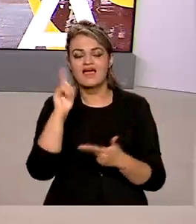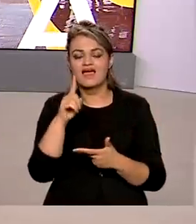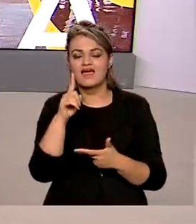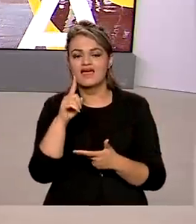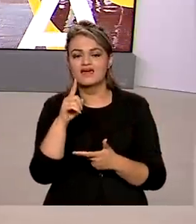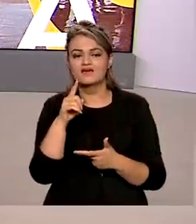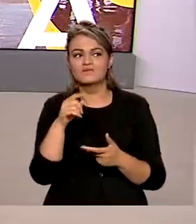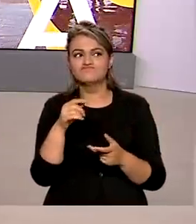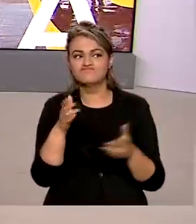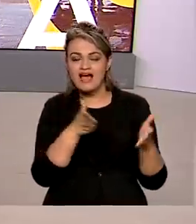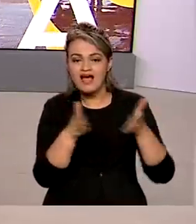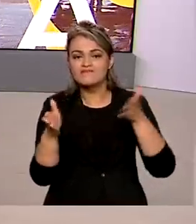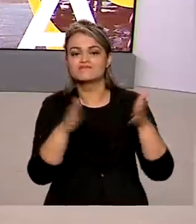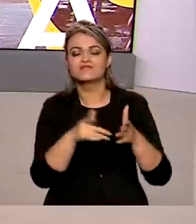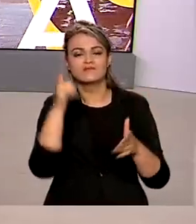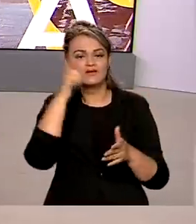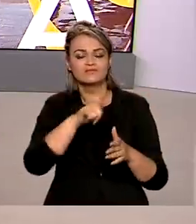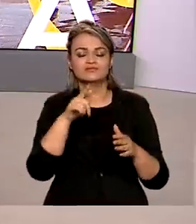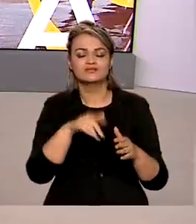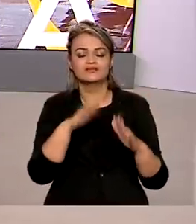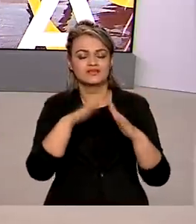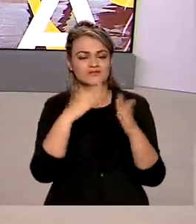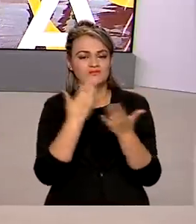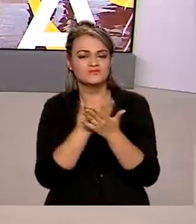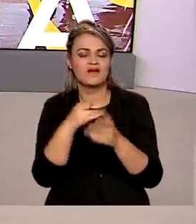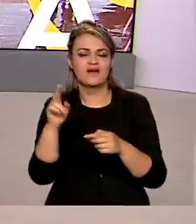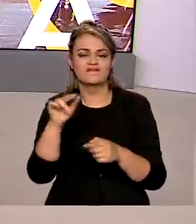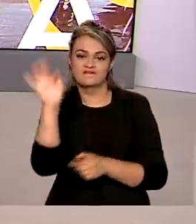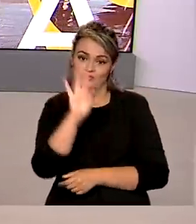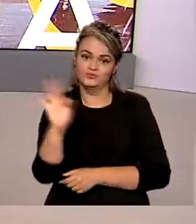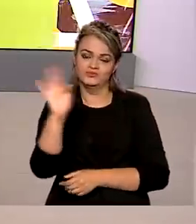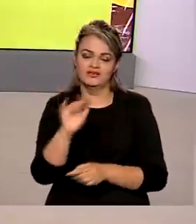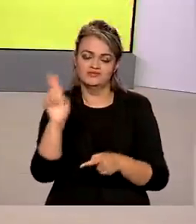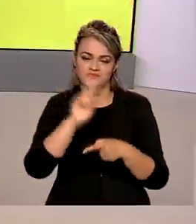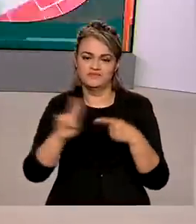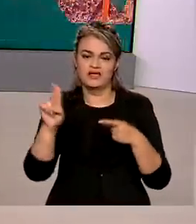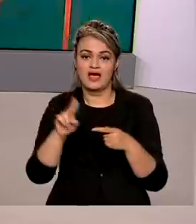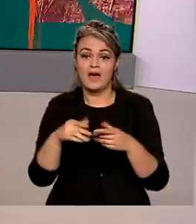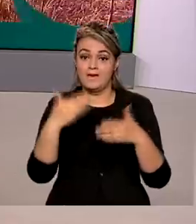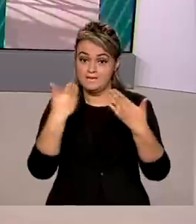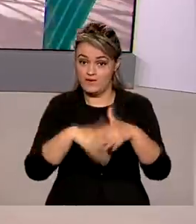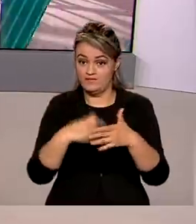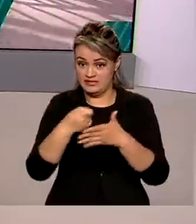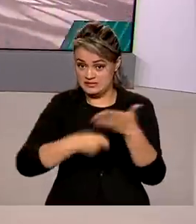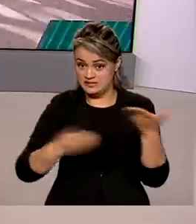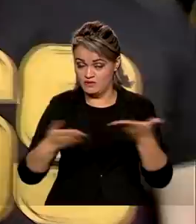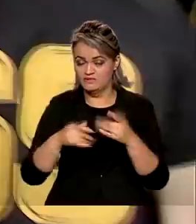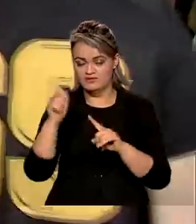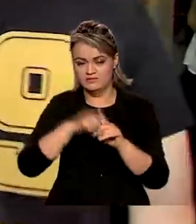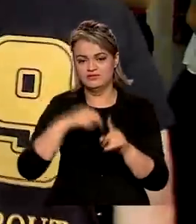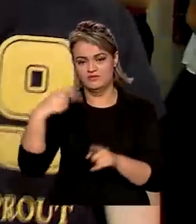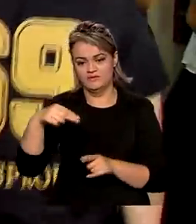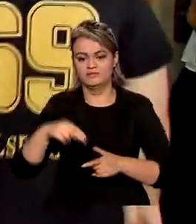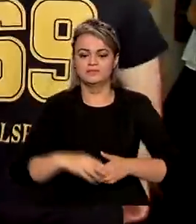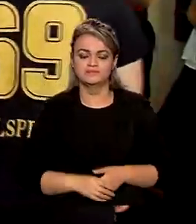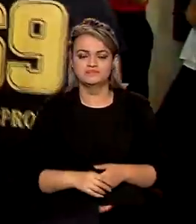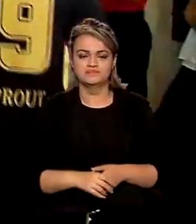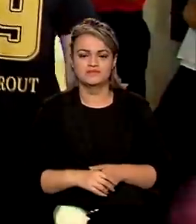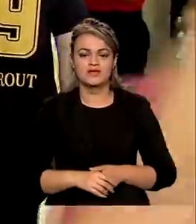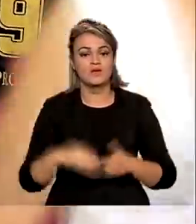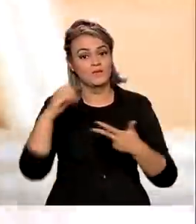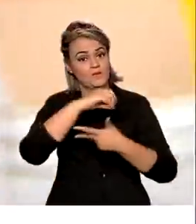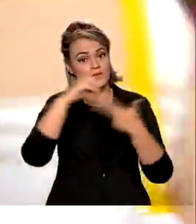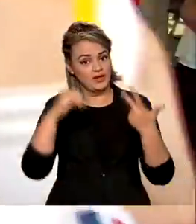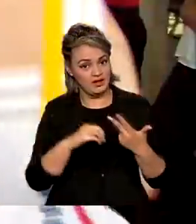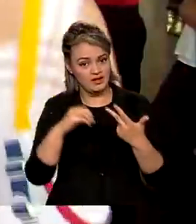principal porta de entrada para o ensino superior no país. As provas deste ano serão realizadas em novembro. O Exame